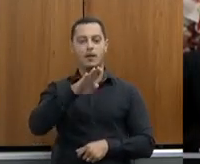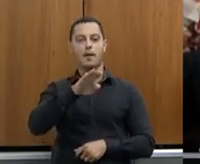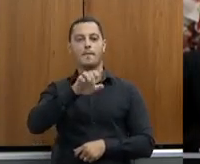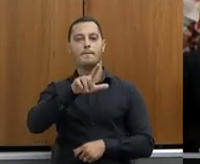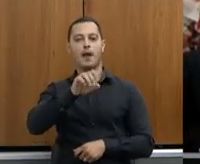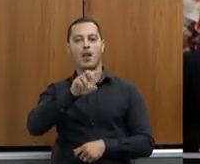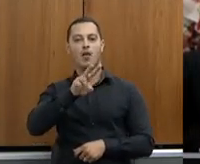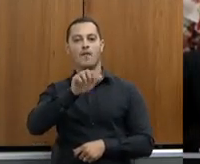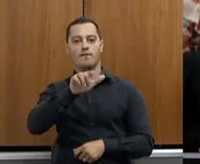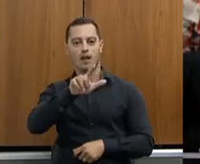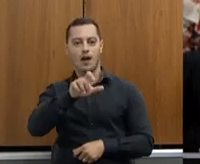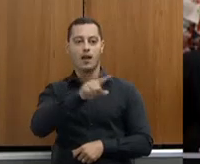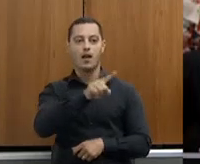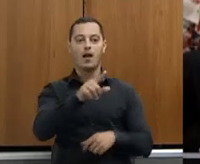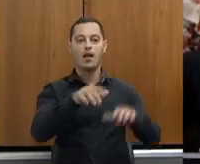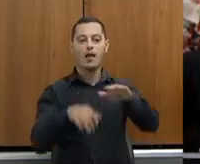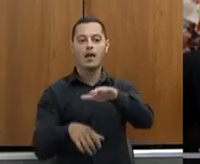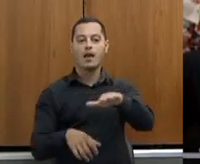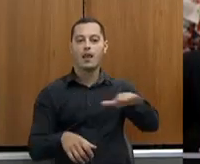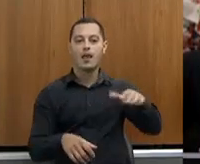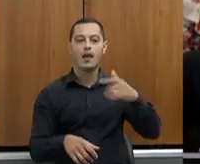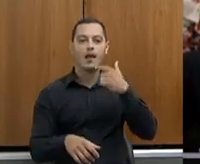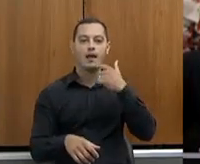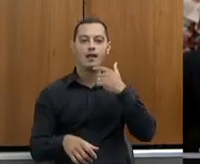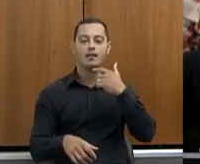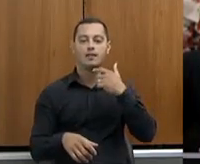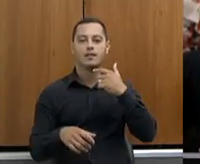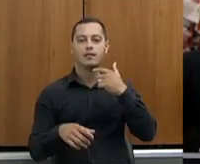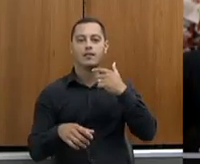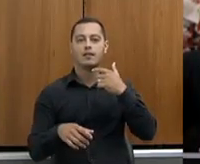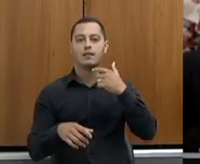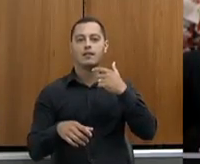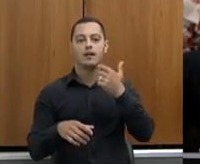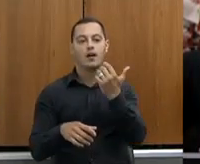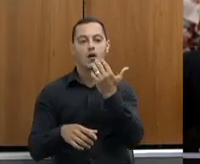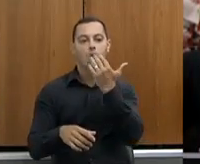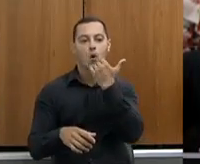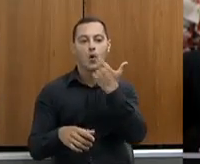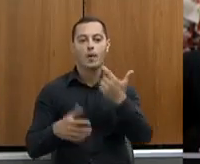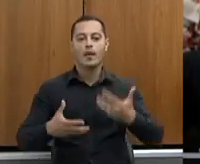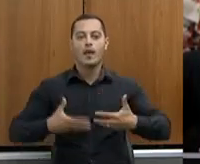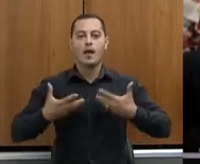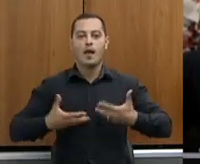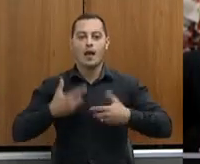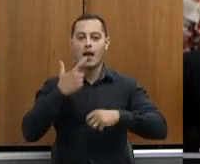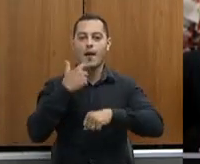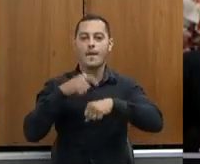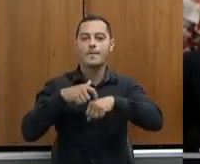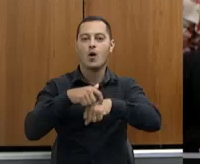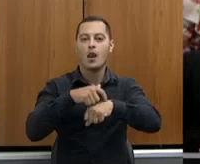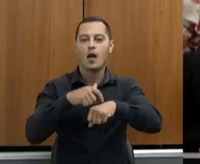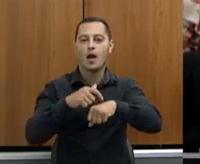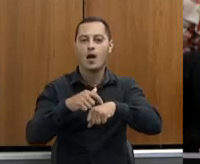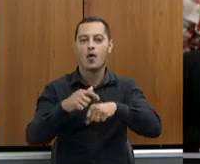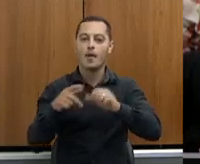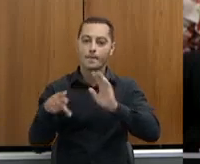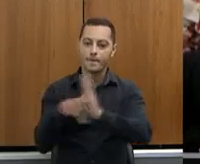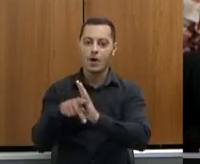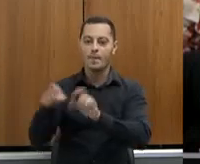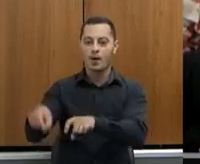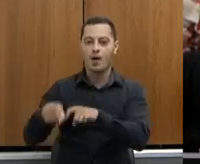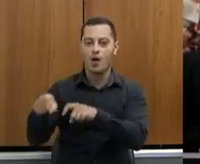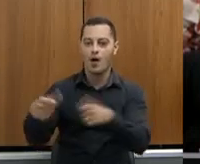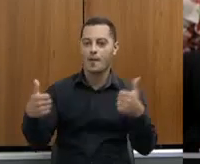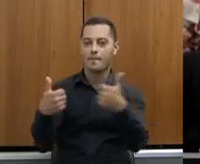comigo, e da prefeitura. Você tem que ver, secretária, alegria quando veio morango na merenda. Morango produzido pela agricultura familiar, assistida pelo EMATER,